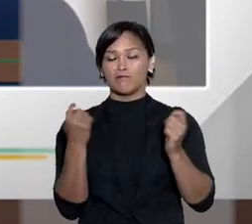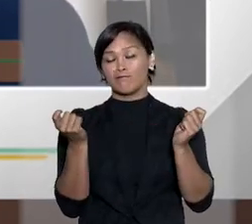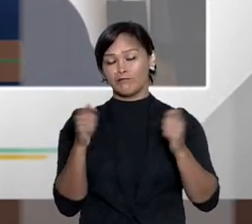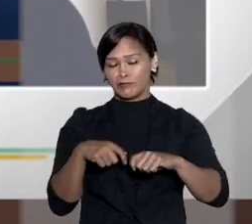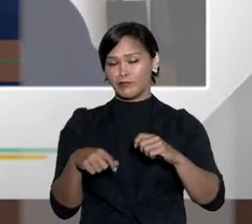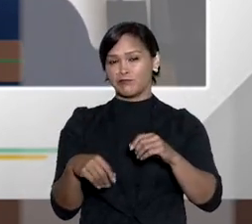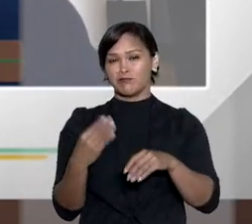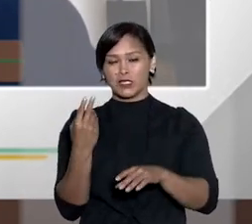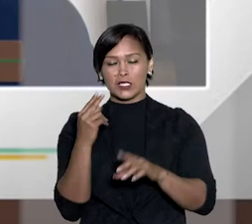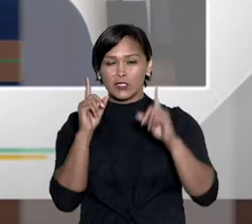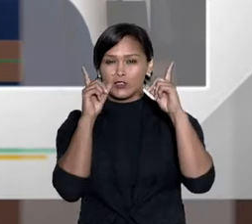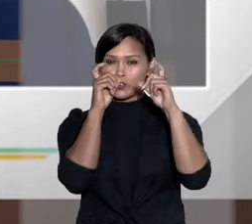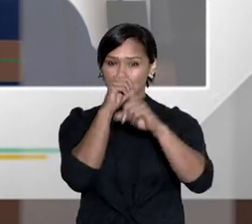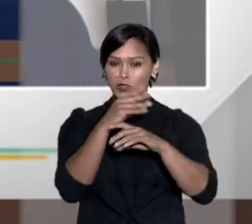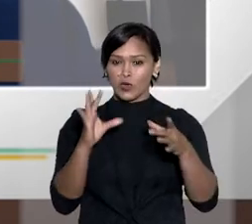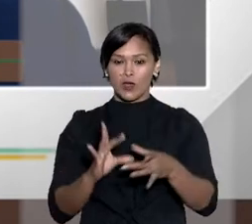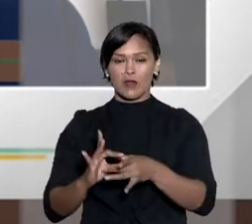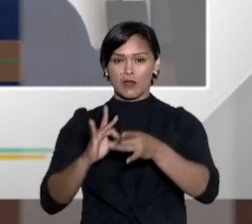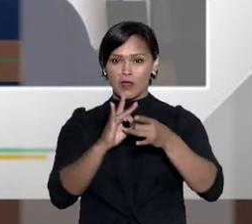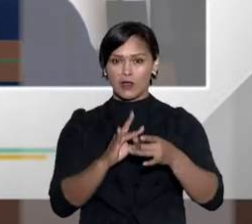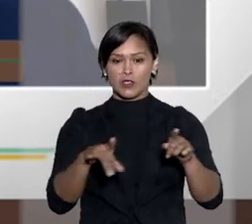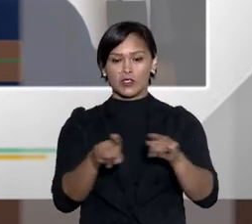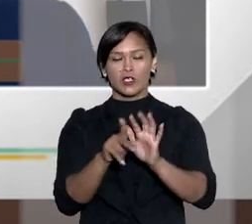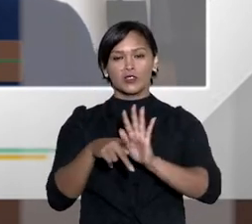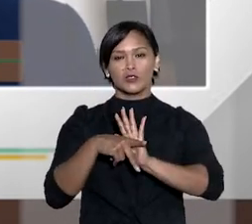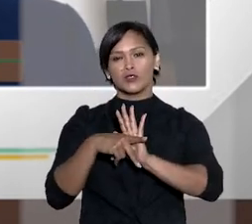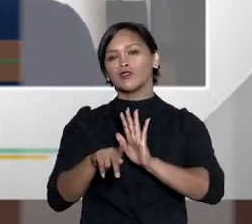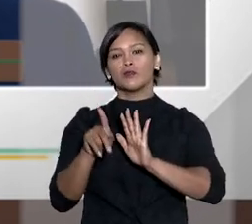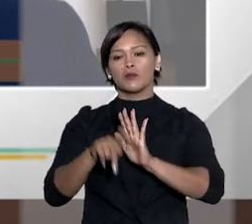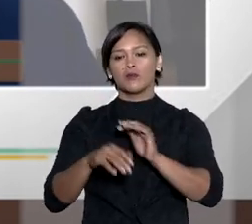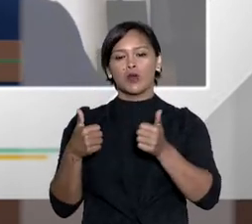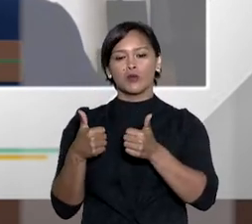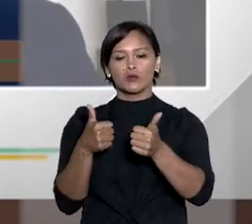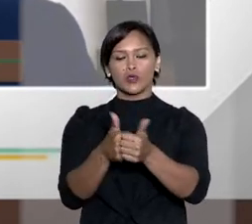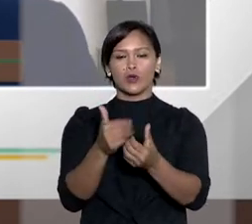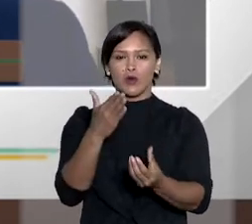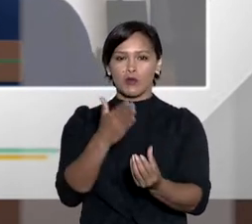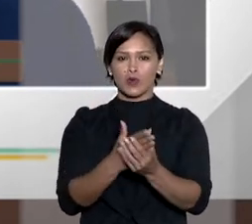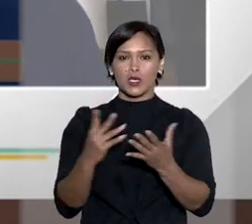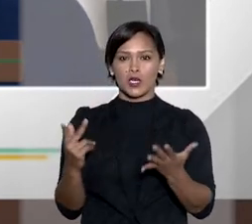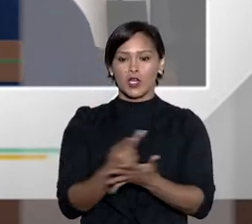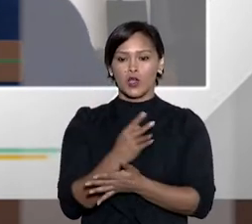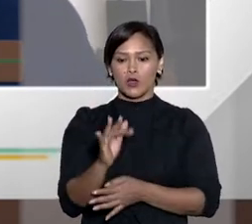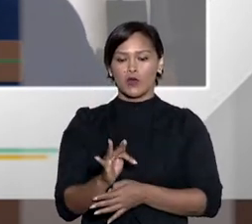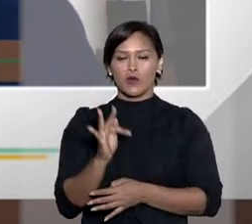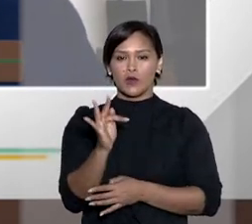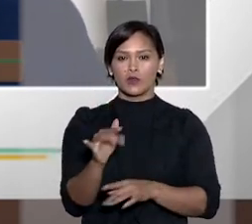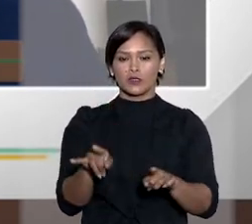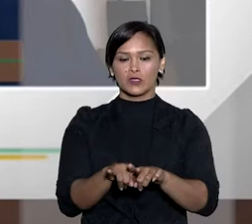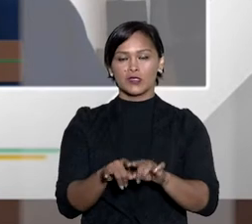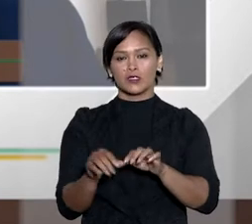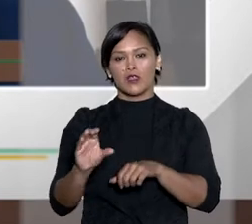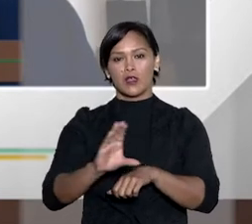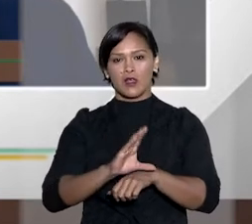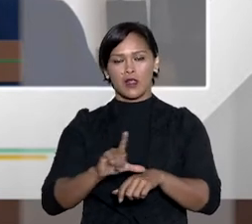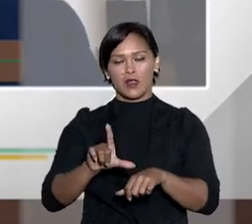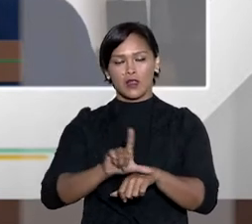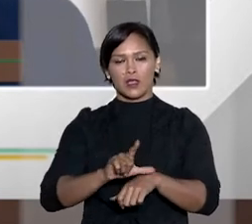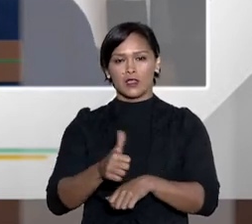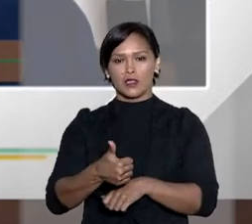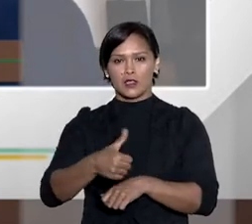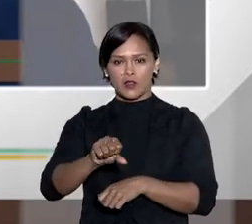integridade e a unidade do próprio rito processual instituído pela Lei nº.099.